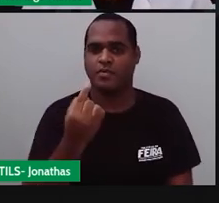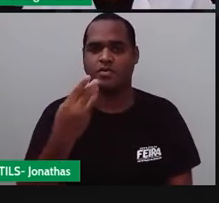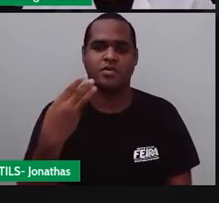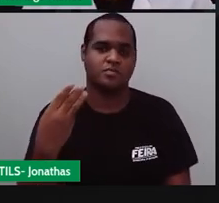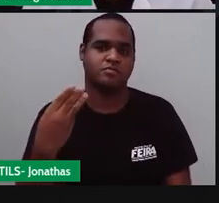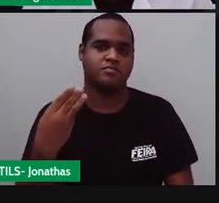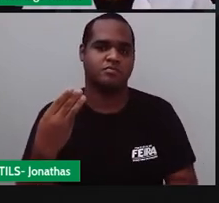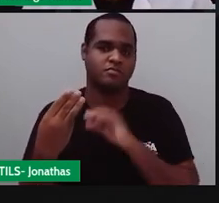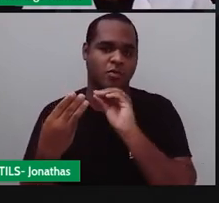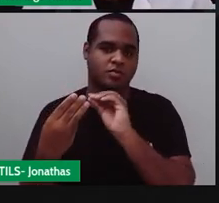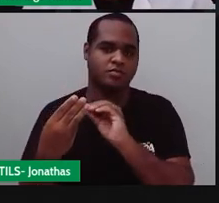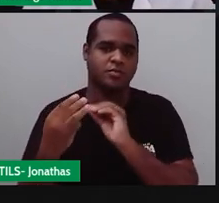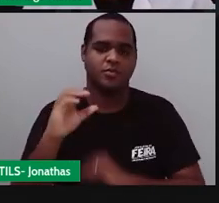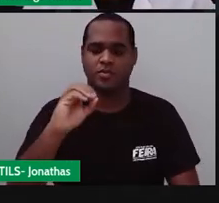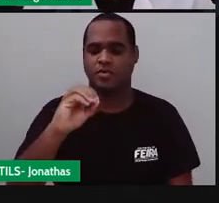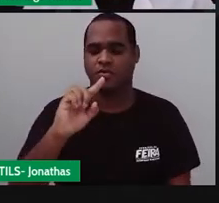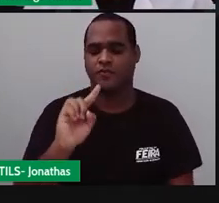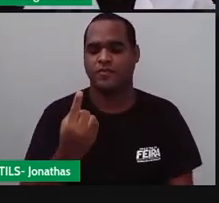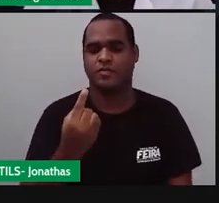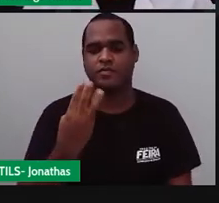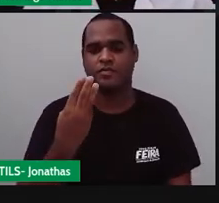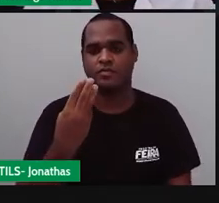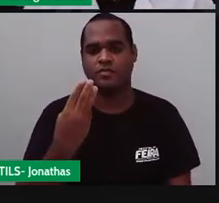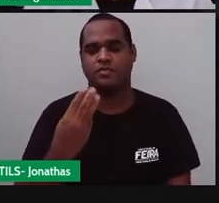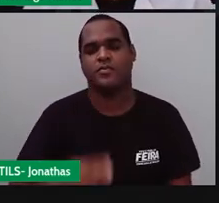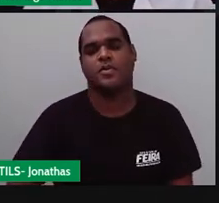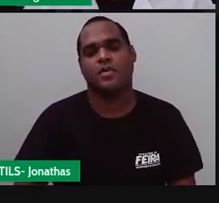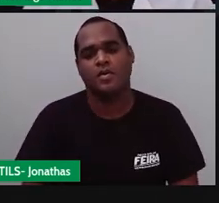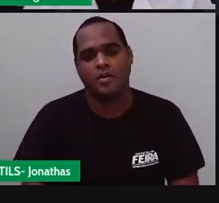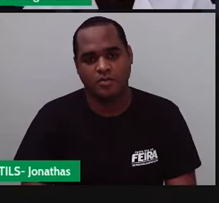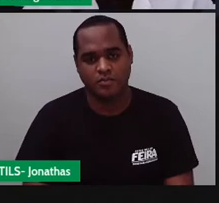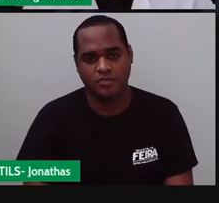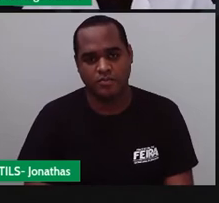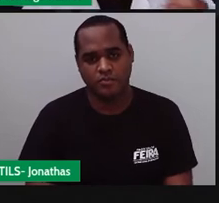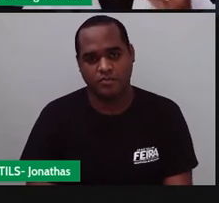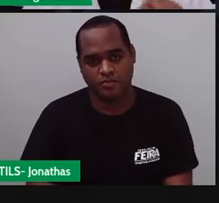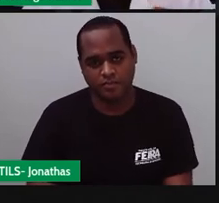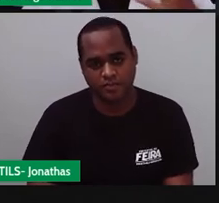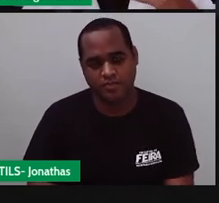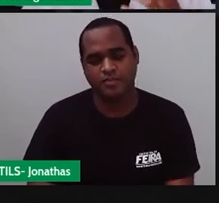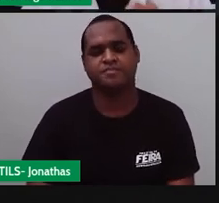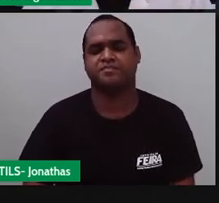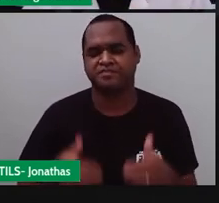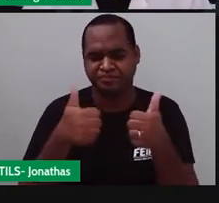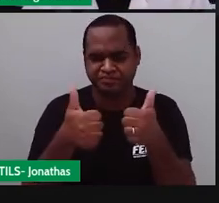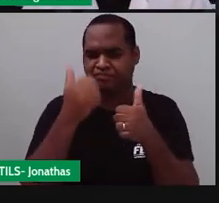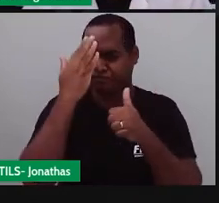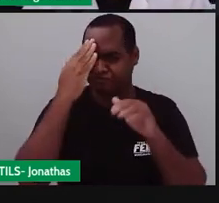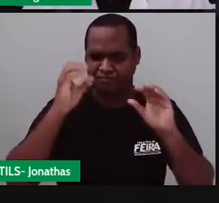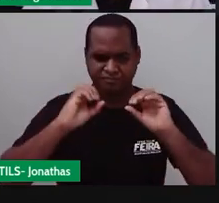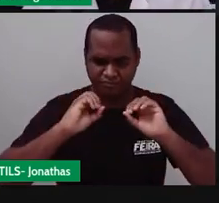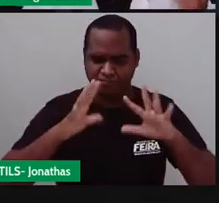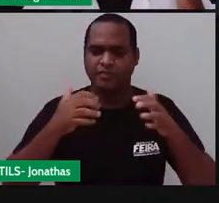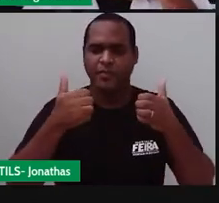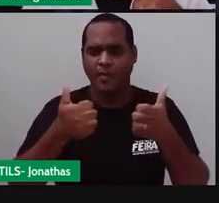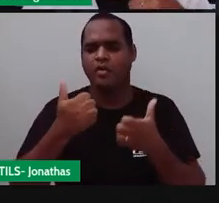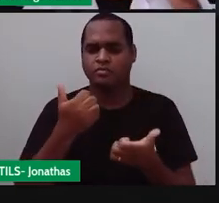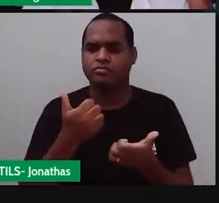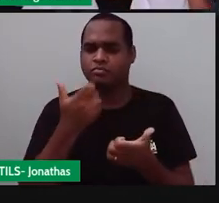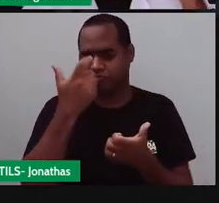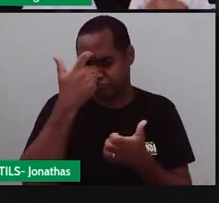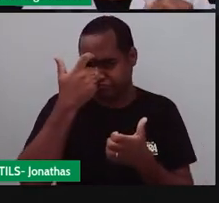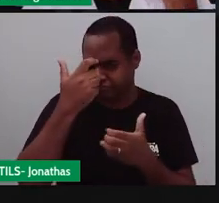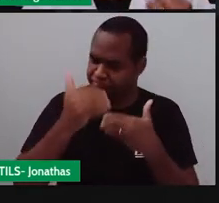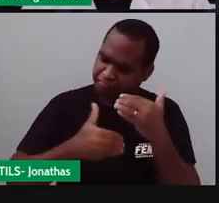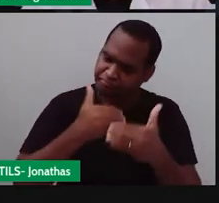só então nesse caso a vírgula viria aqui certo? tá professor agora começou a melhorar beleza